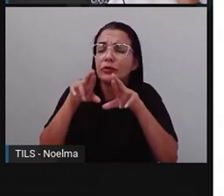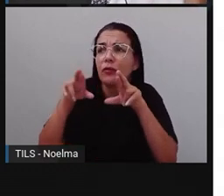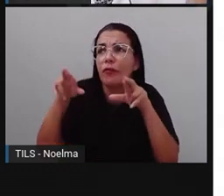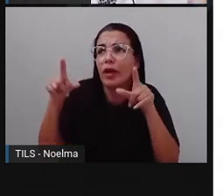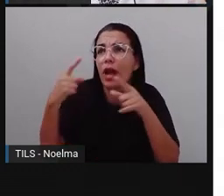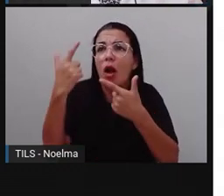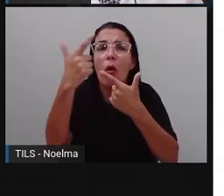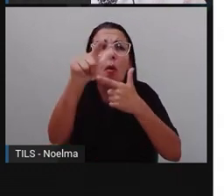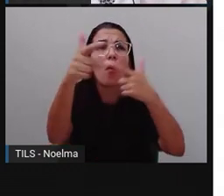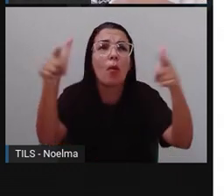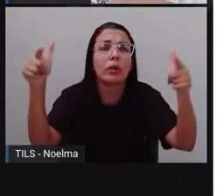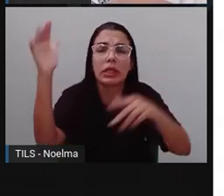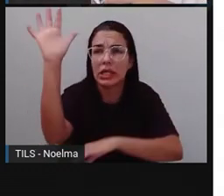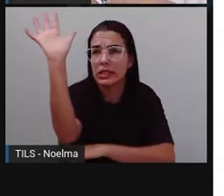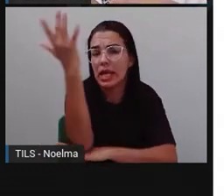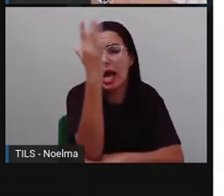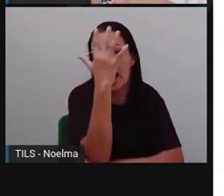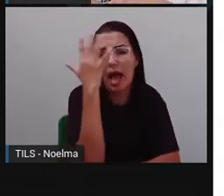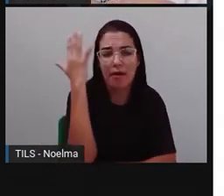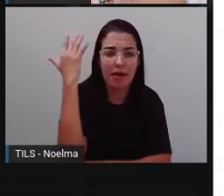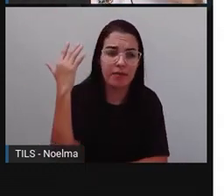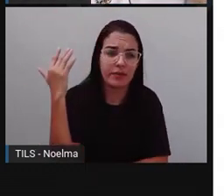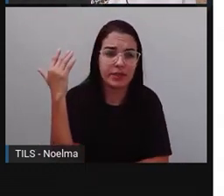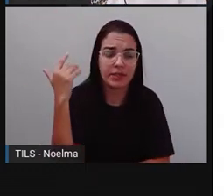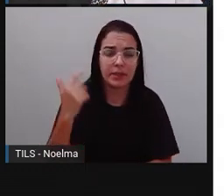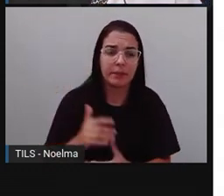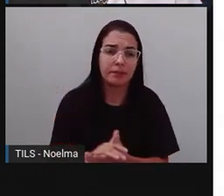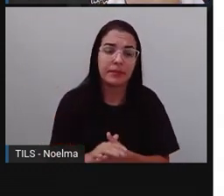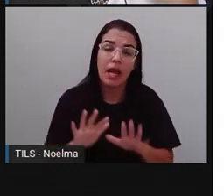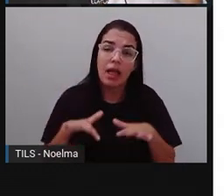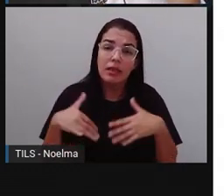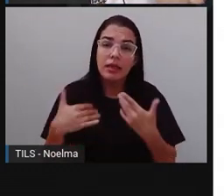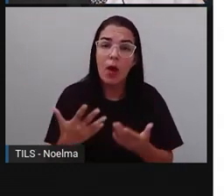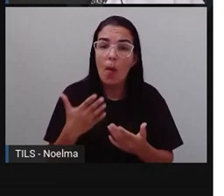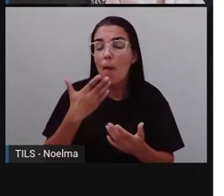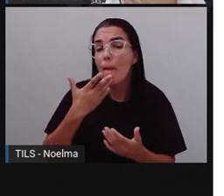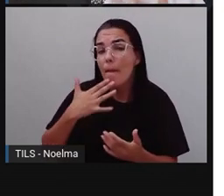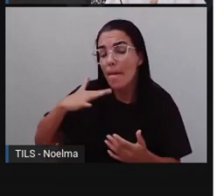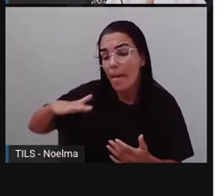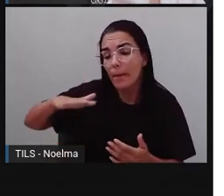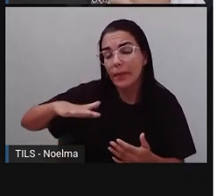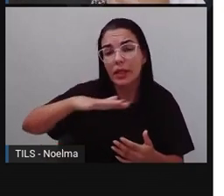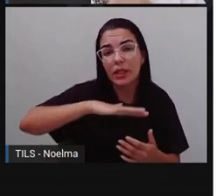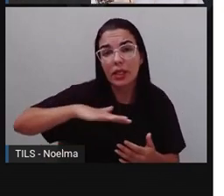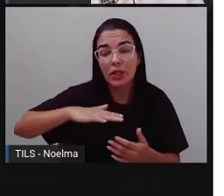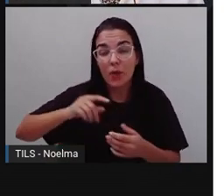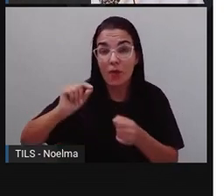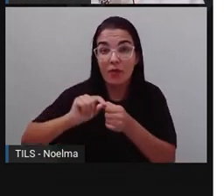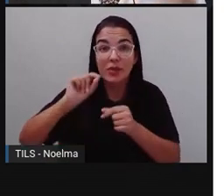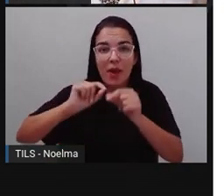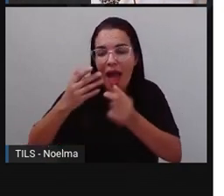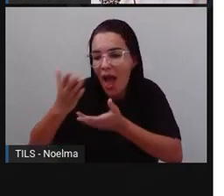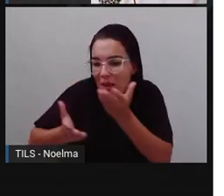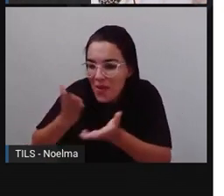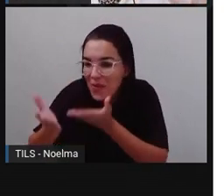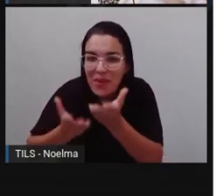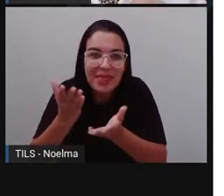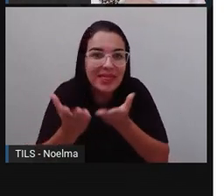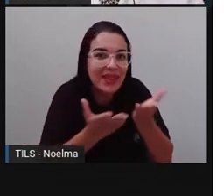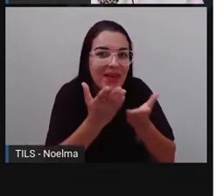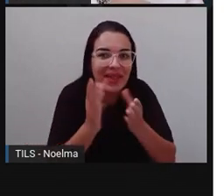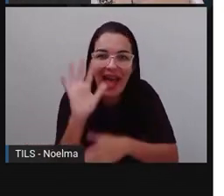Diferente das outras árvores. E aí, um menino, né? Passou a cuidar daquela árvore, E ela começou a dar